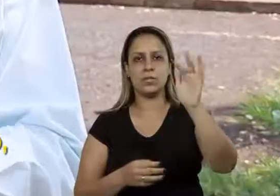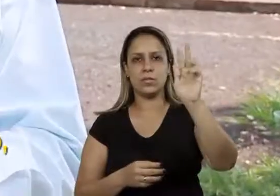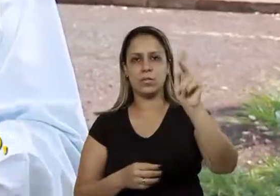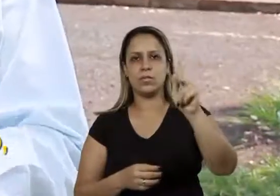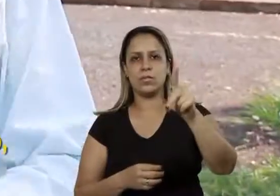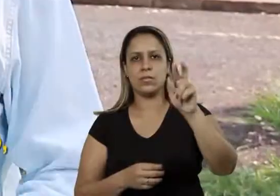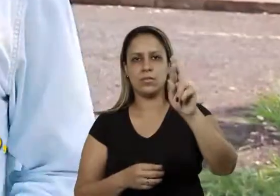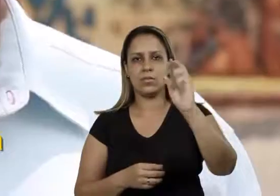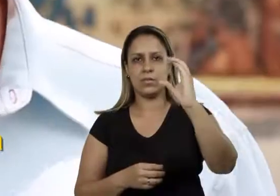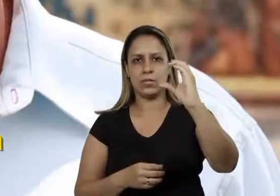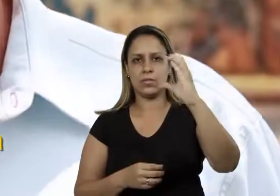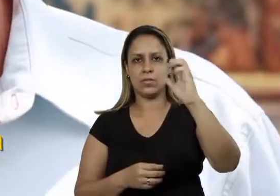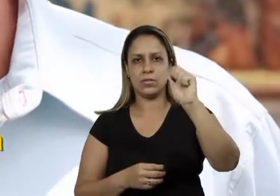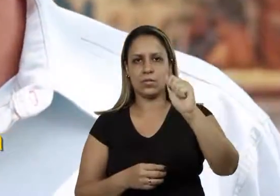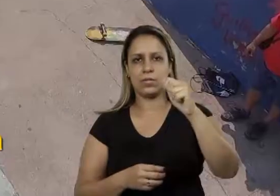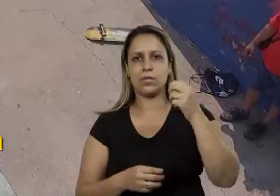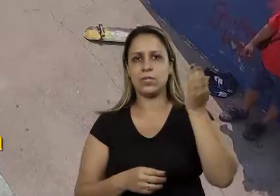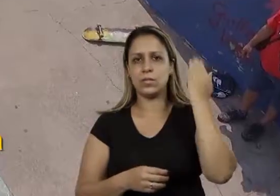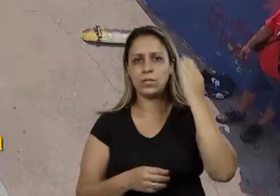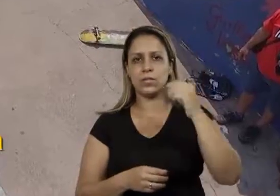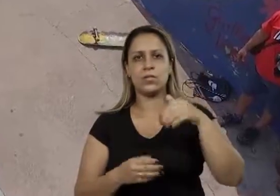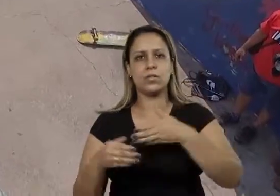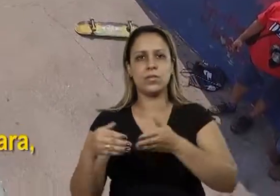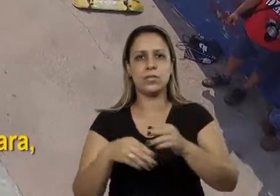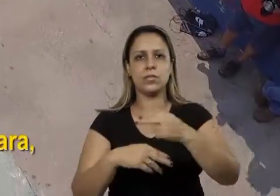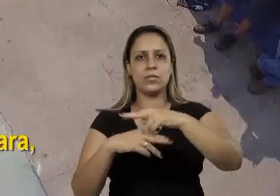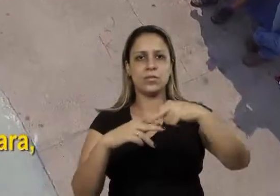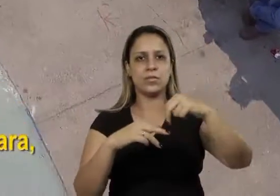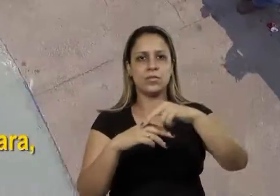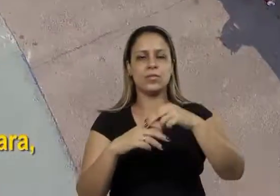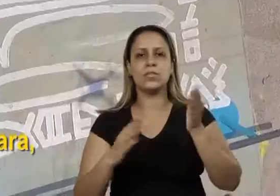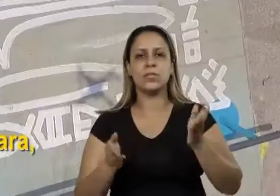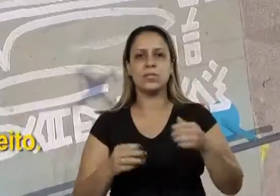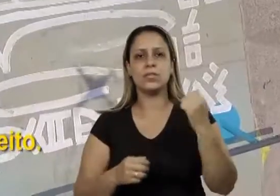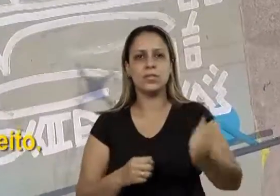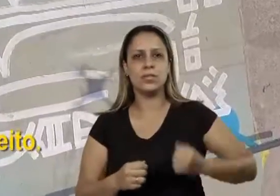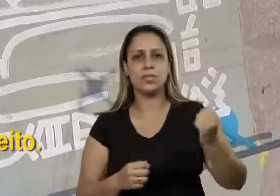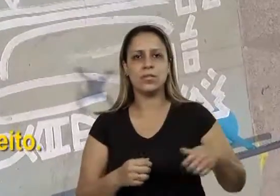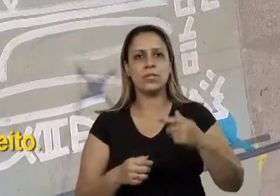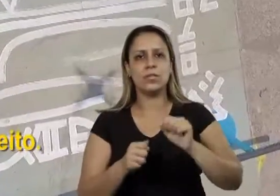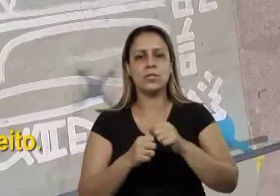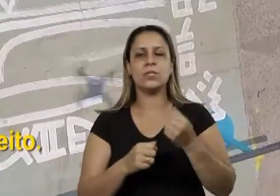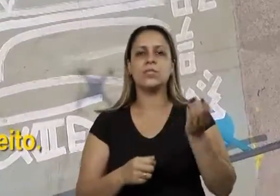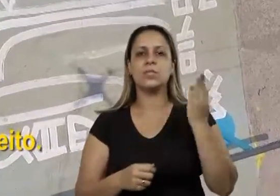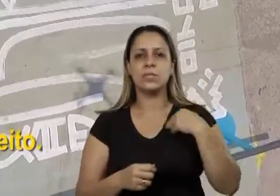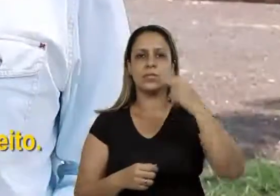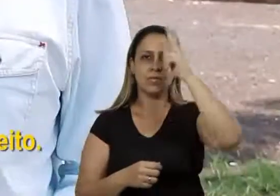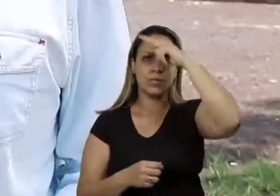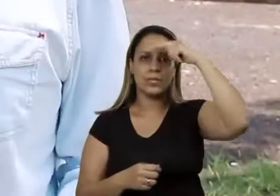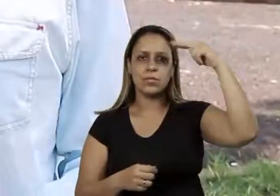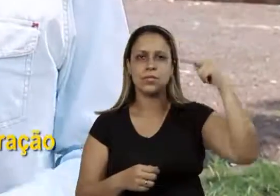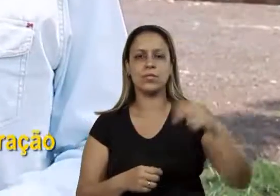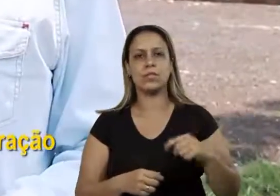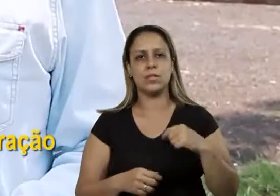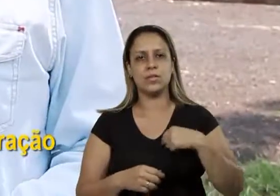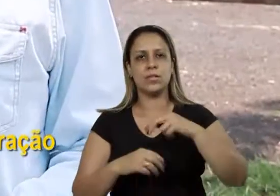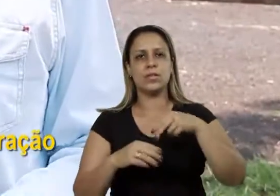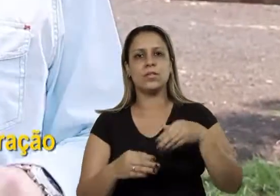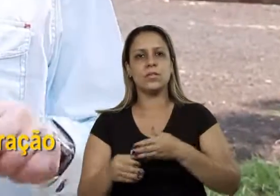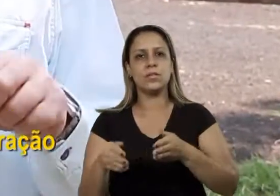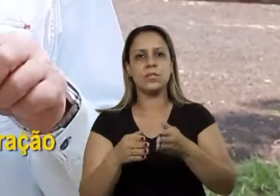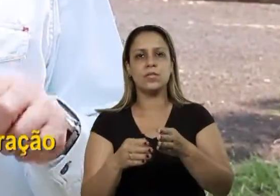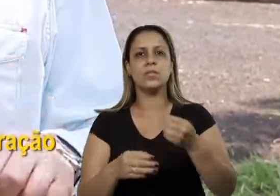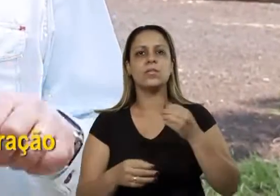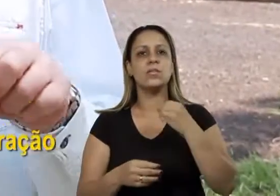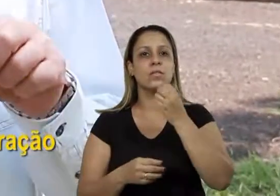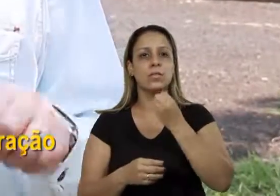Escalamandré Sobrinho. Ali no fundo, a primeira pista de skate de Araraquara que eu fiz quando eu fui prefeito, e essa pista